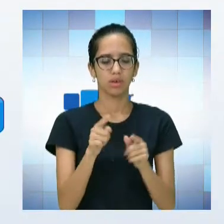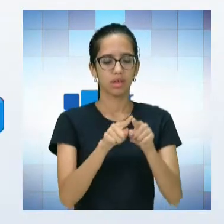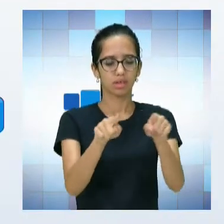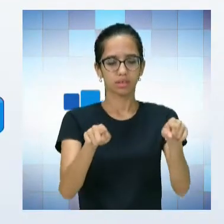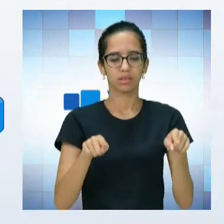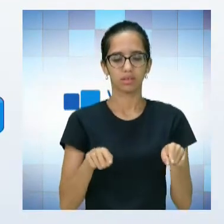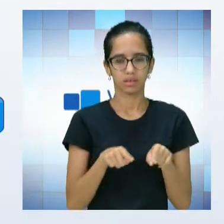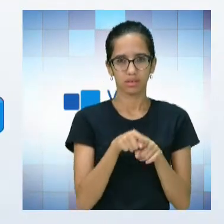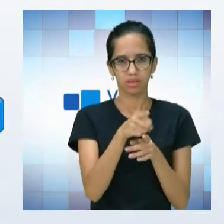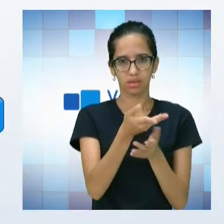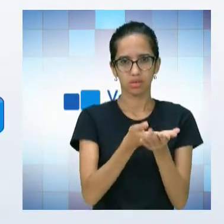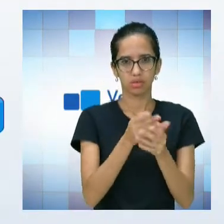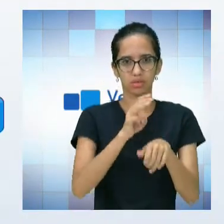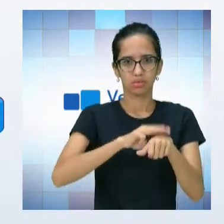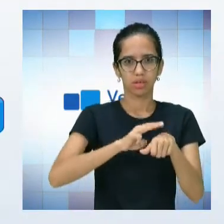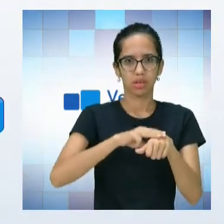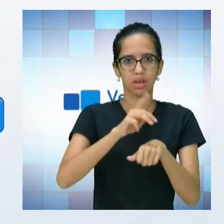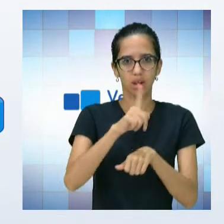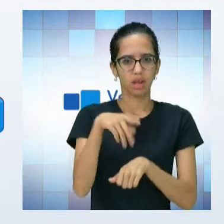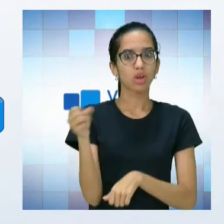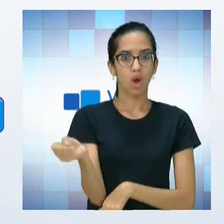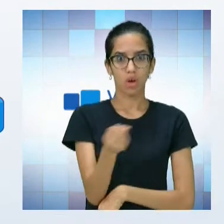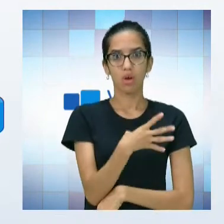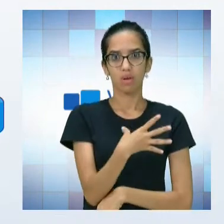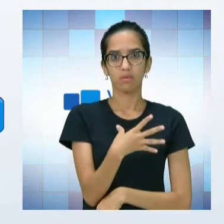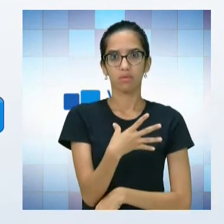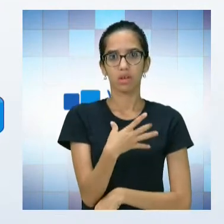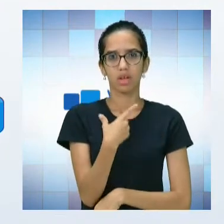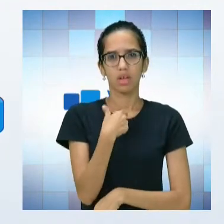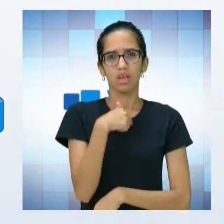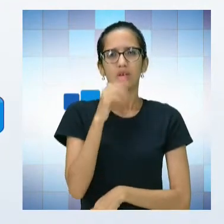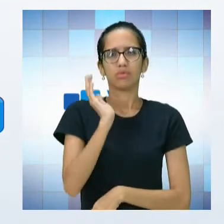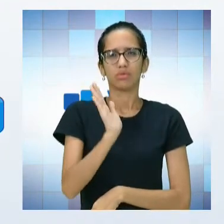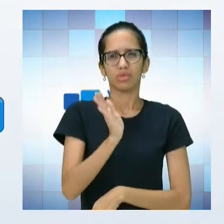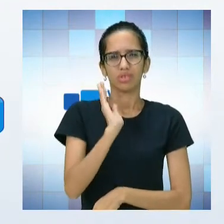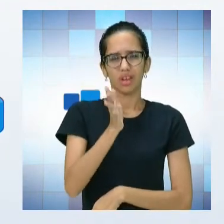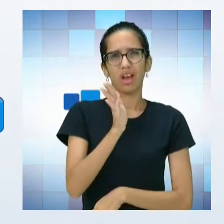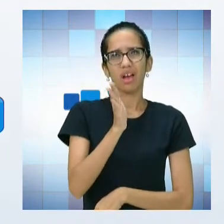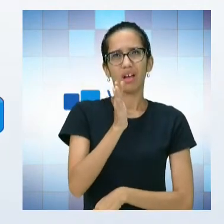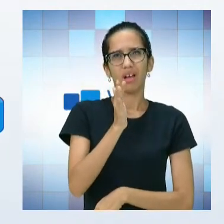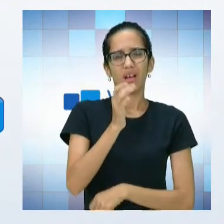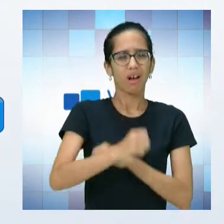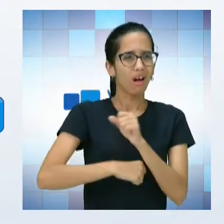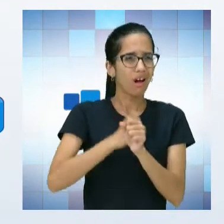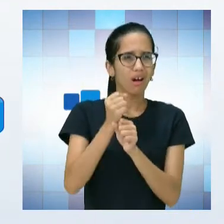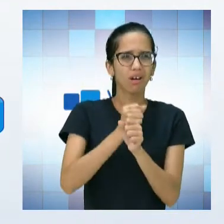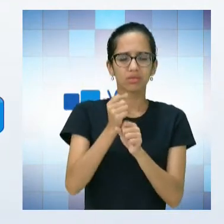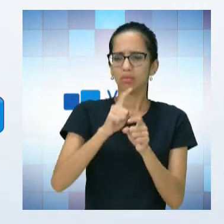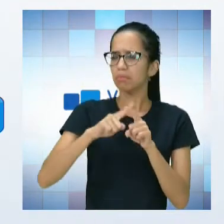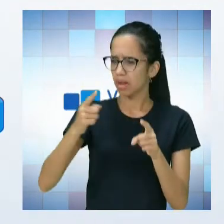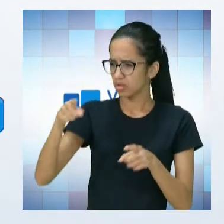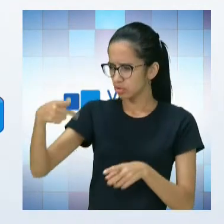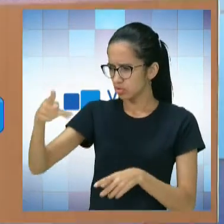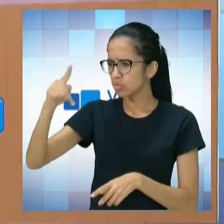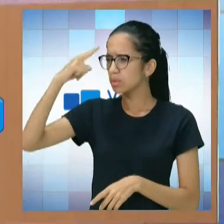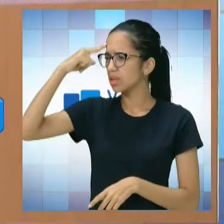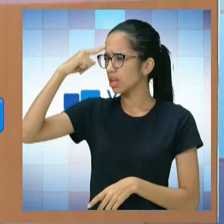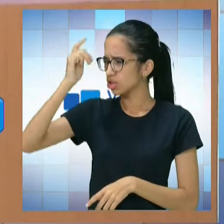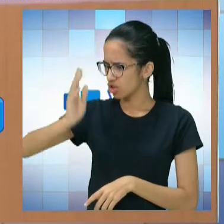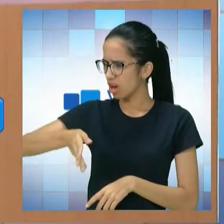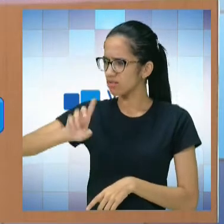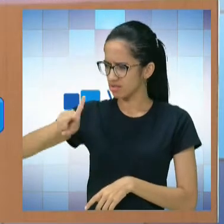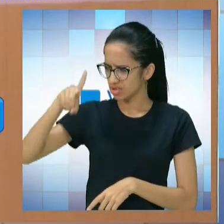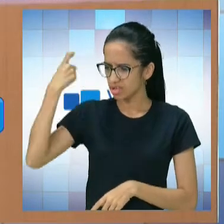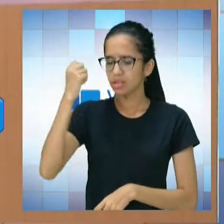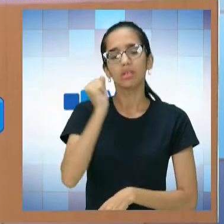é bem recente, né? Apesar de eu estar com esse tempo todo de sala de aula... Mas a ideia já vem há um bom tempo, né? Vem, a ideia vem há